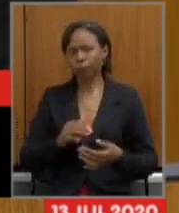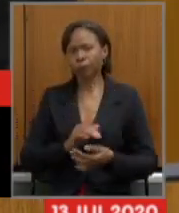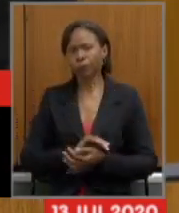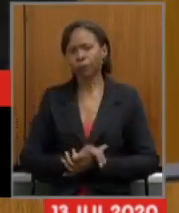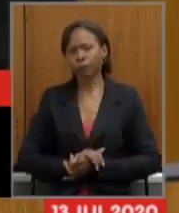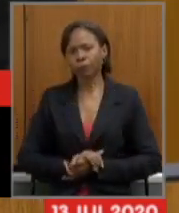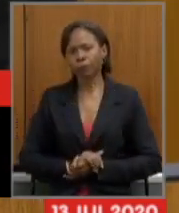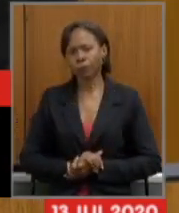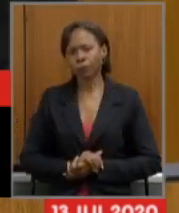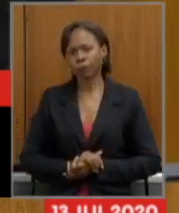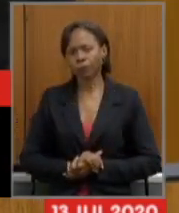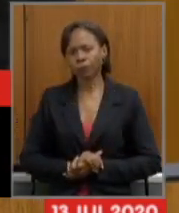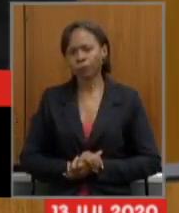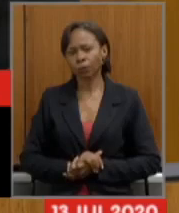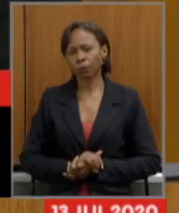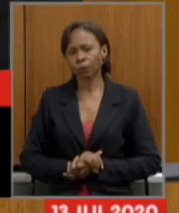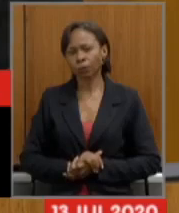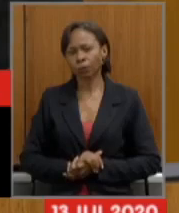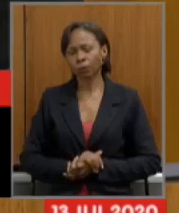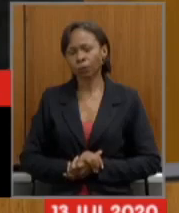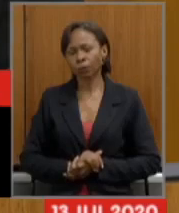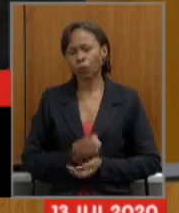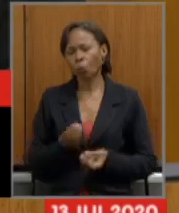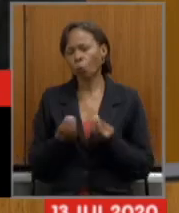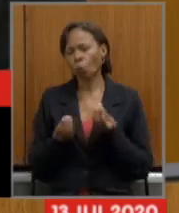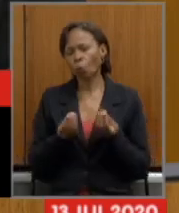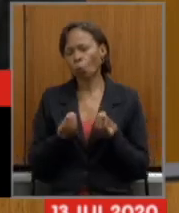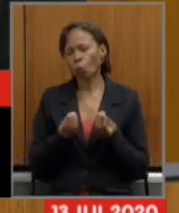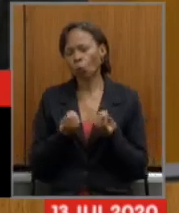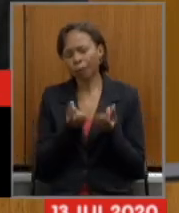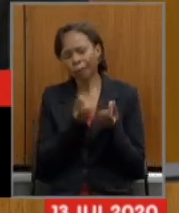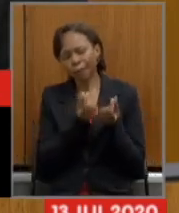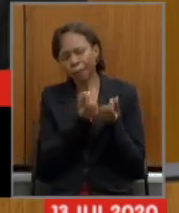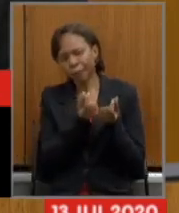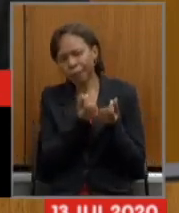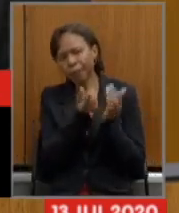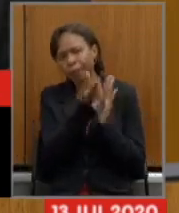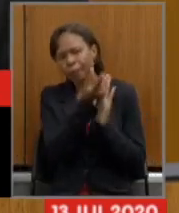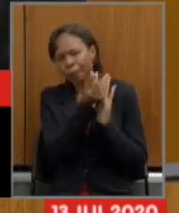a situação financeira do Estado de Minas.